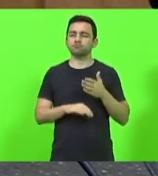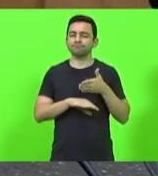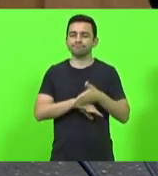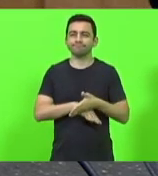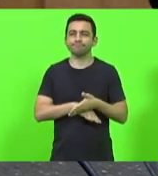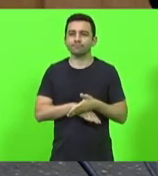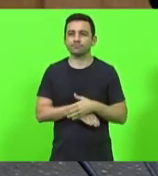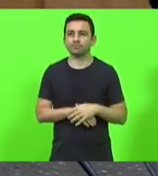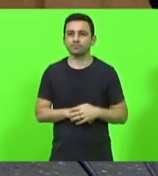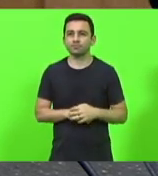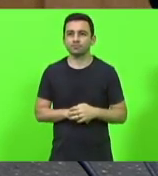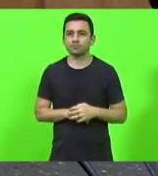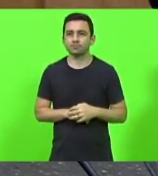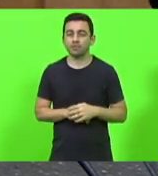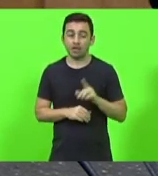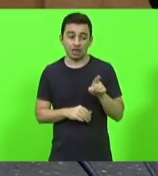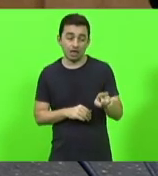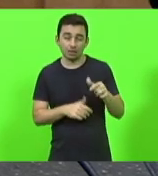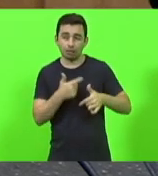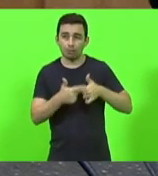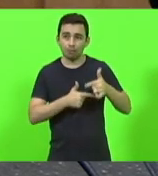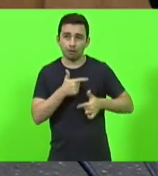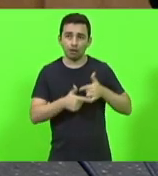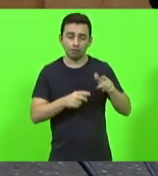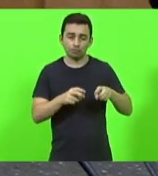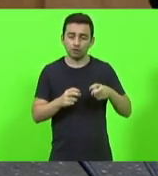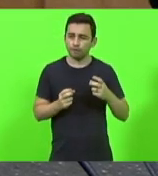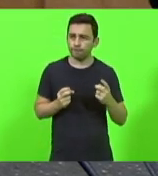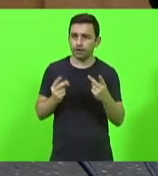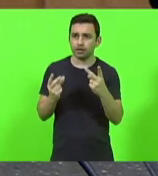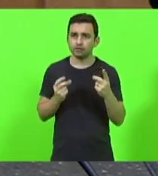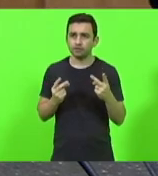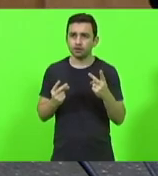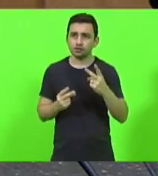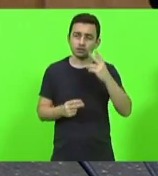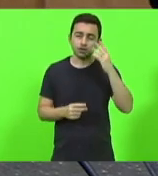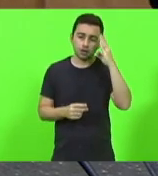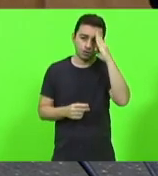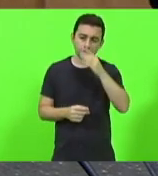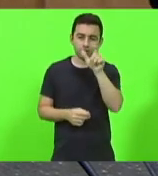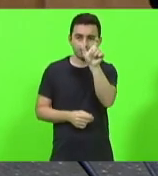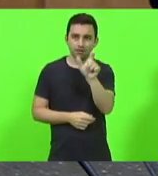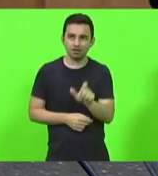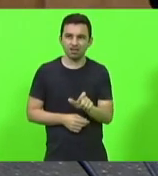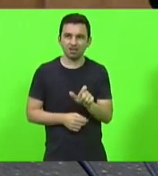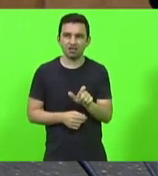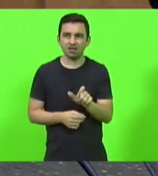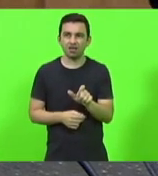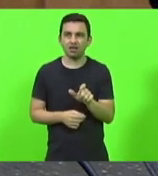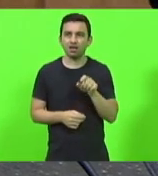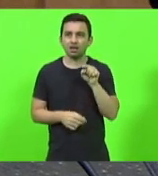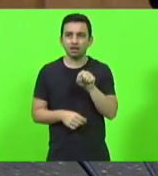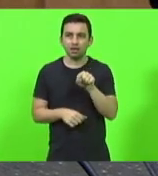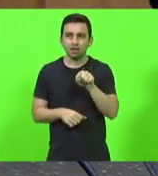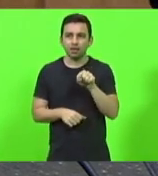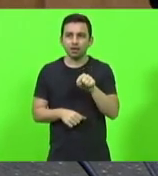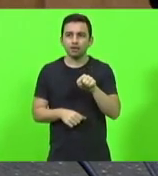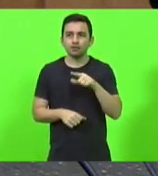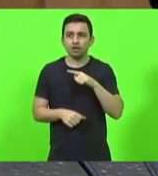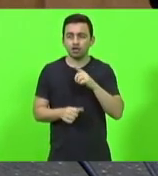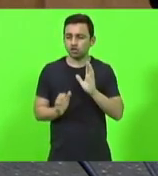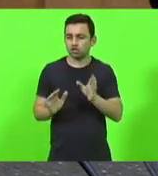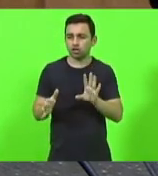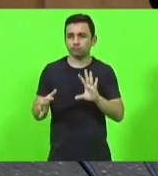O produtor está vendendo para o atravessador que está com as pedras lá no CEASA.